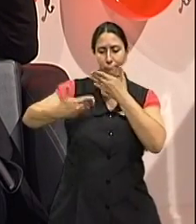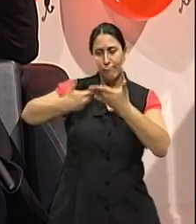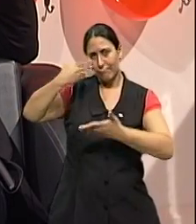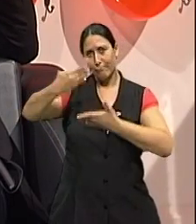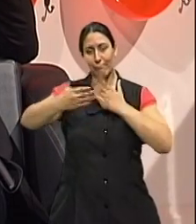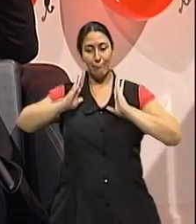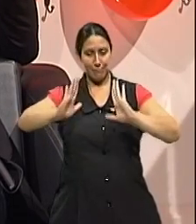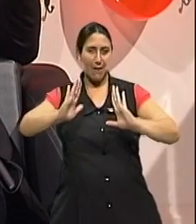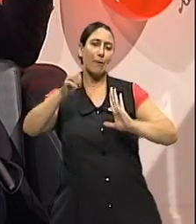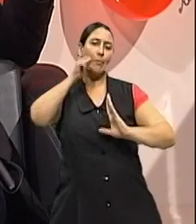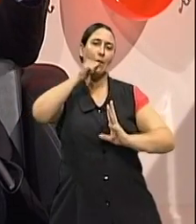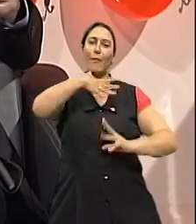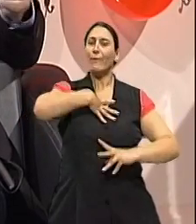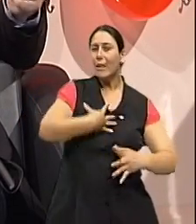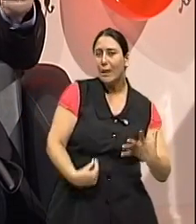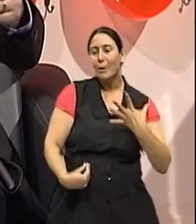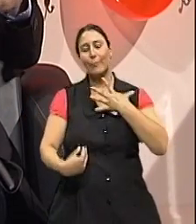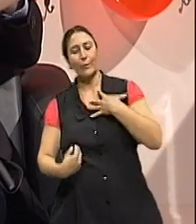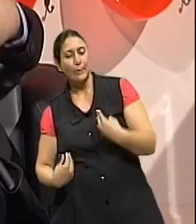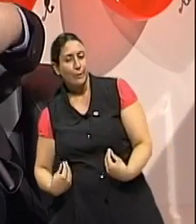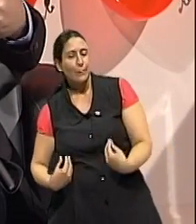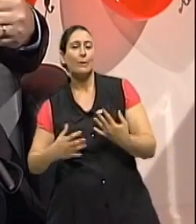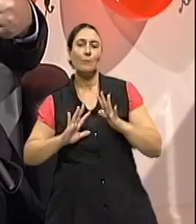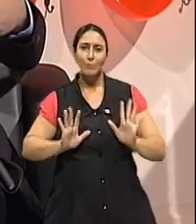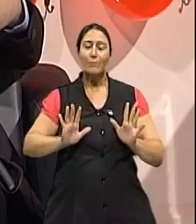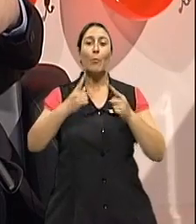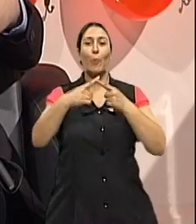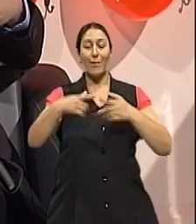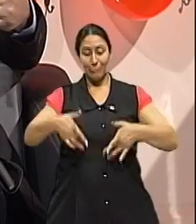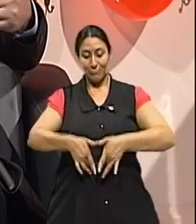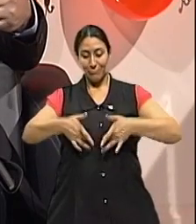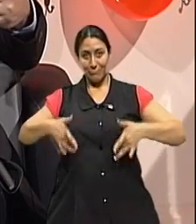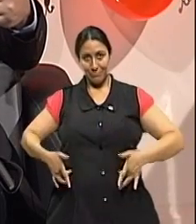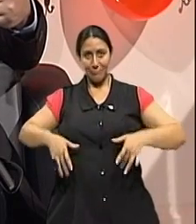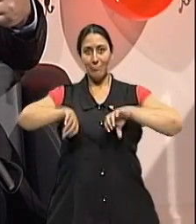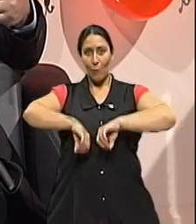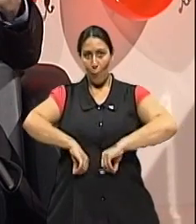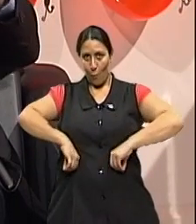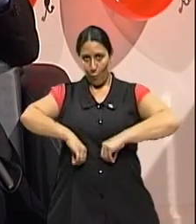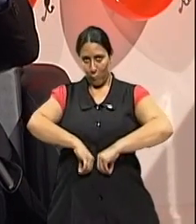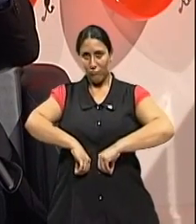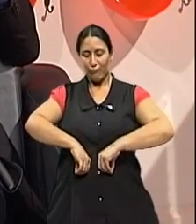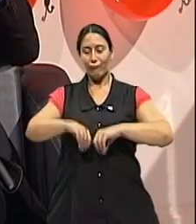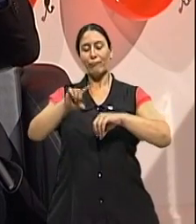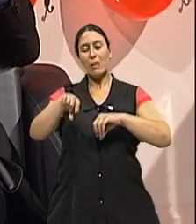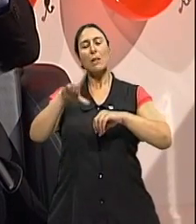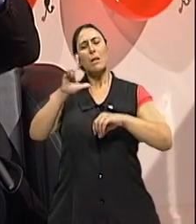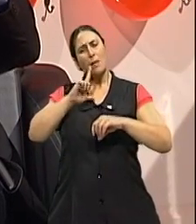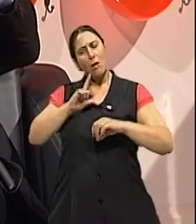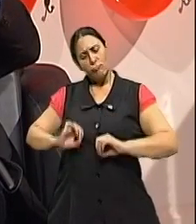nesse período, as variações, muitas vezes o ovário, ele começa a produzir de uma forma